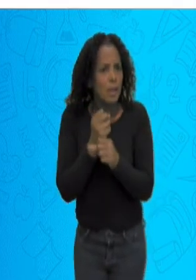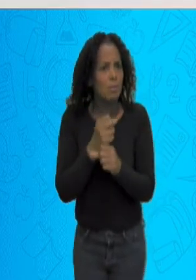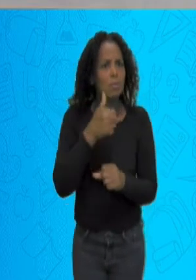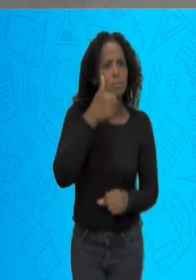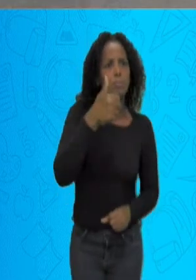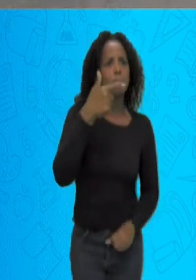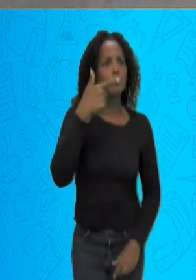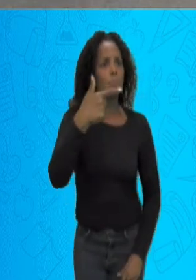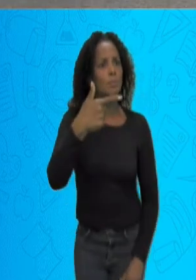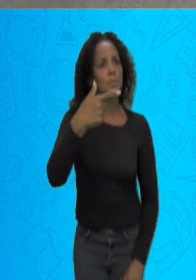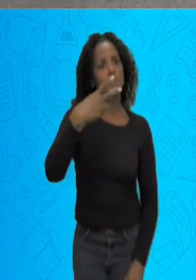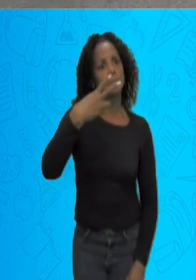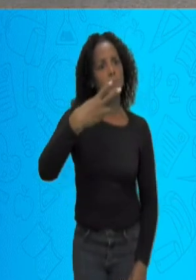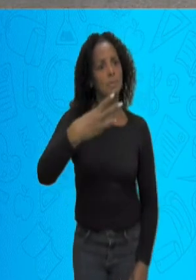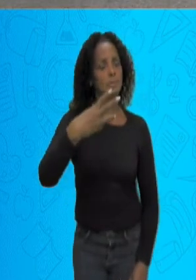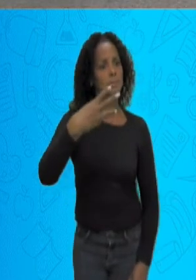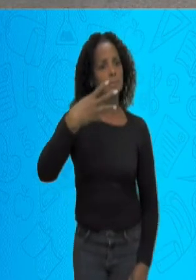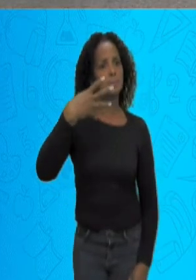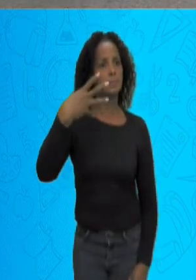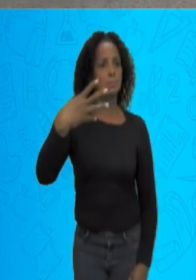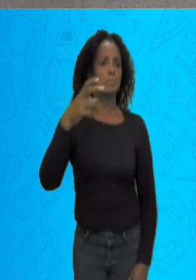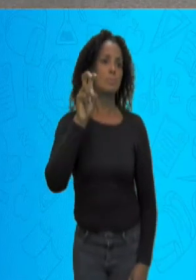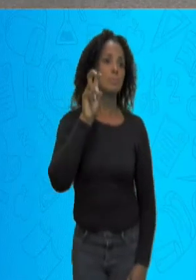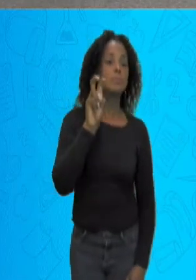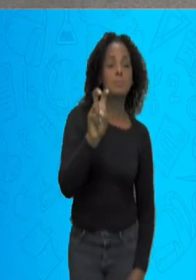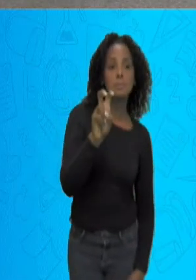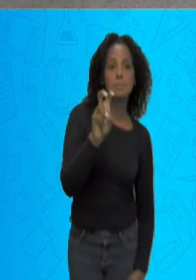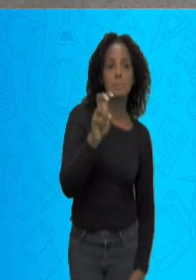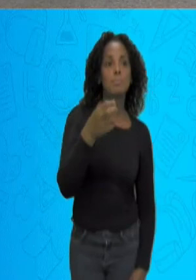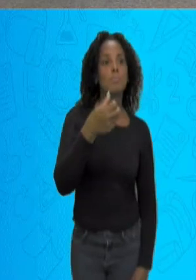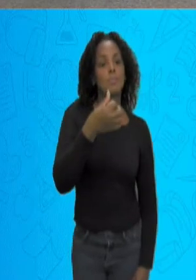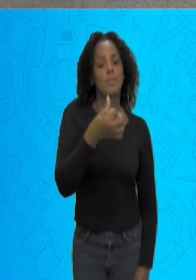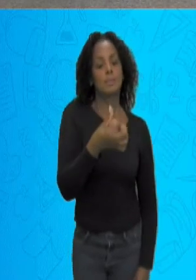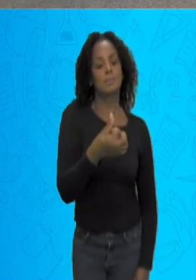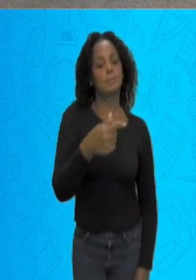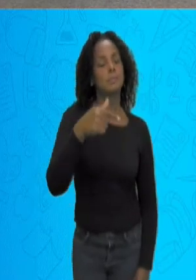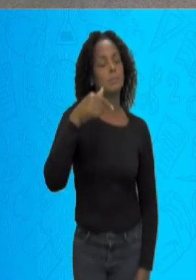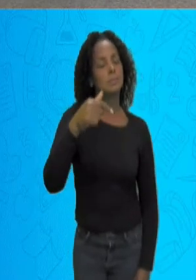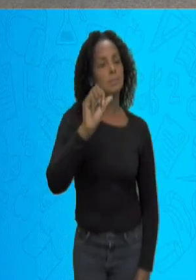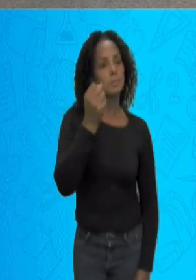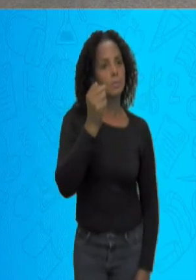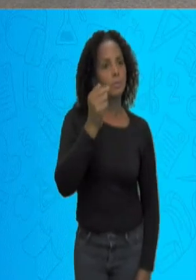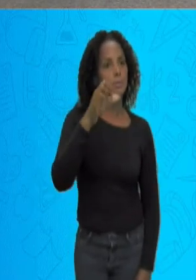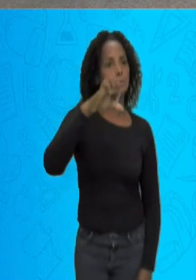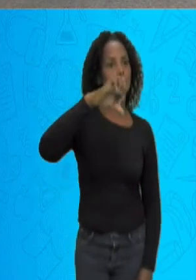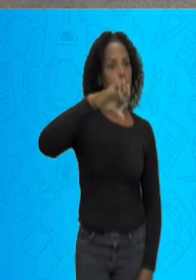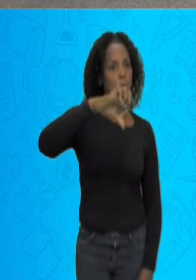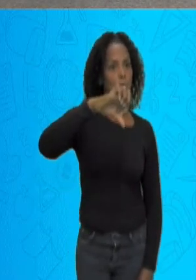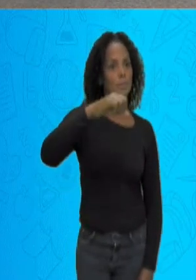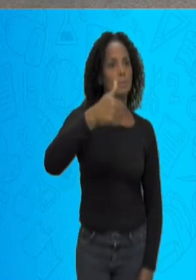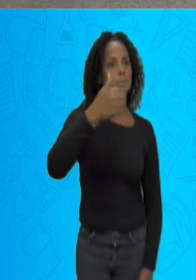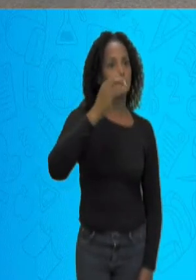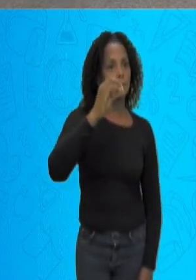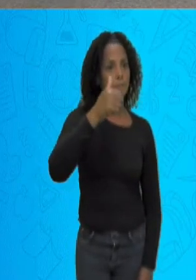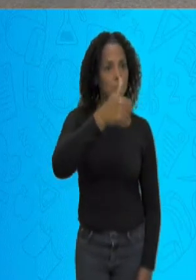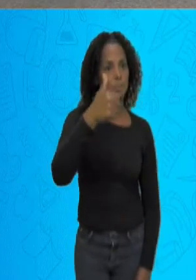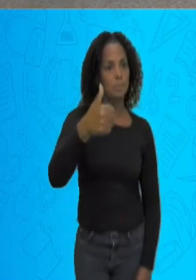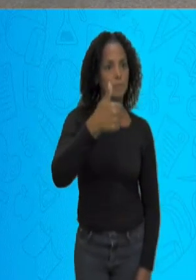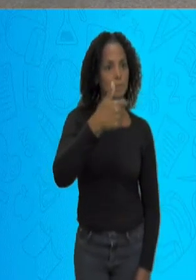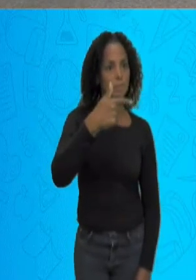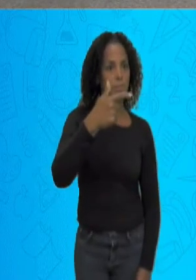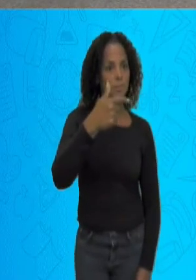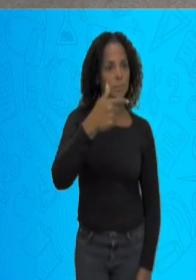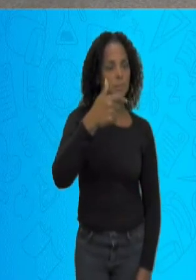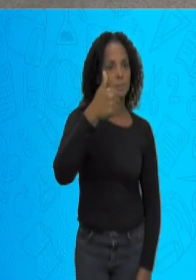contar. Um, dois, três, quatro, cinco. Seis, sete, oito, nove. Dez,